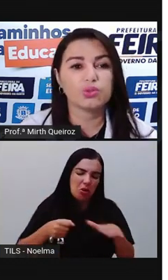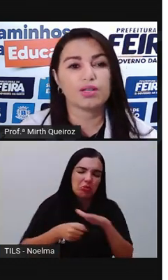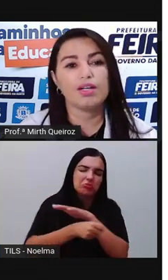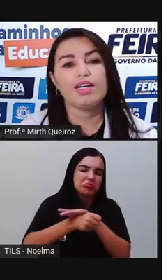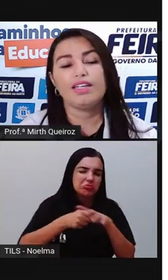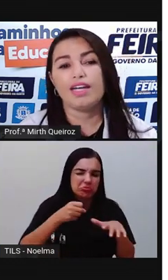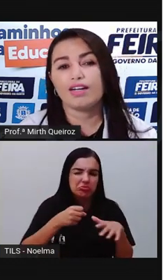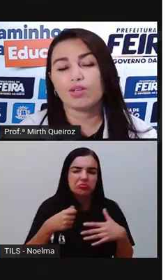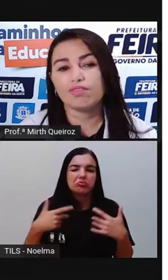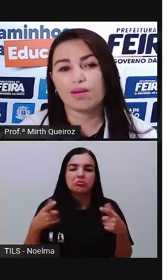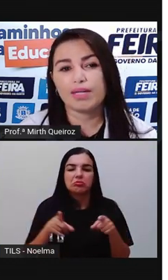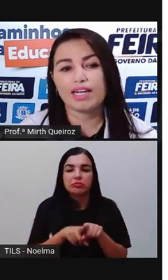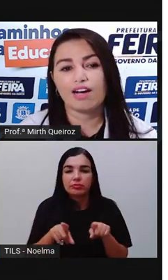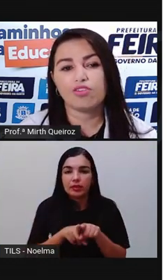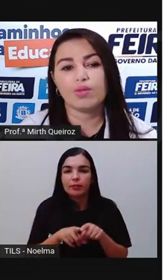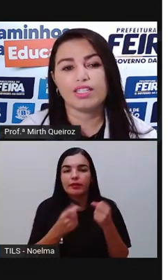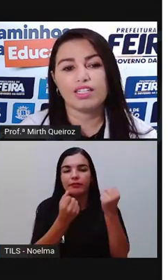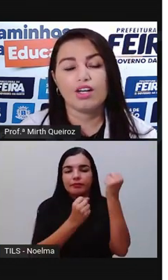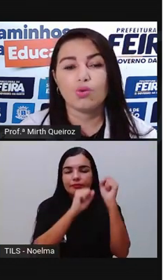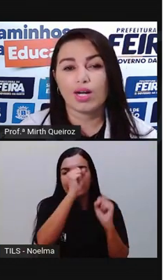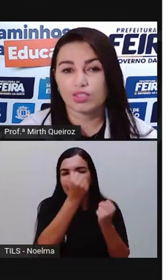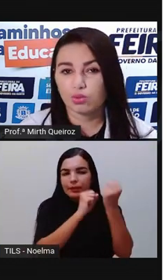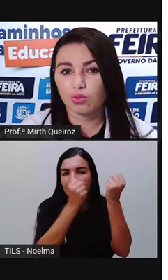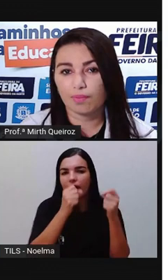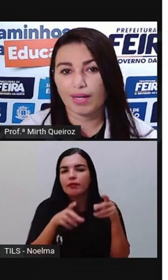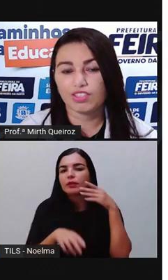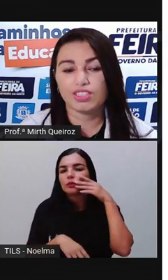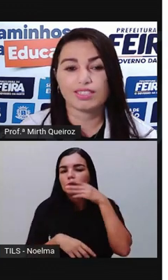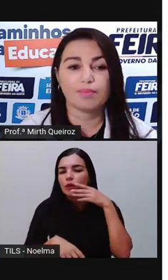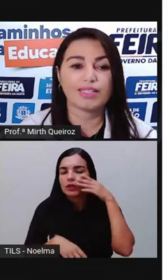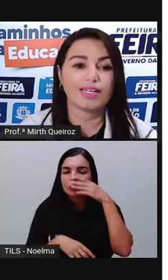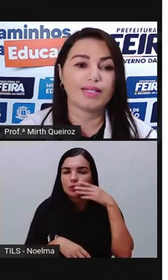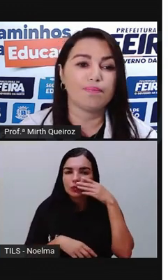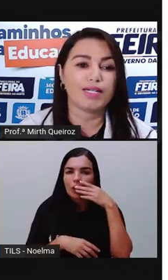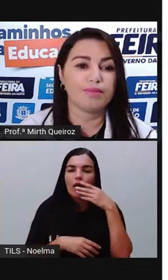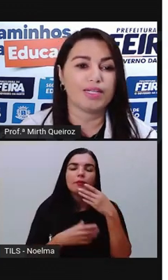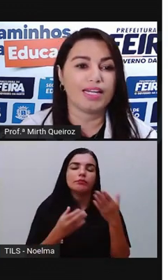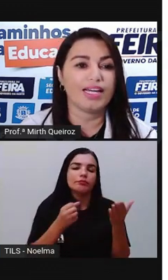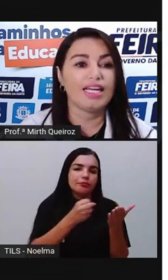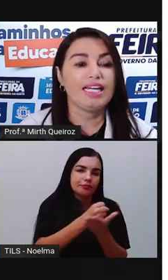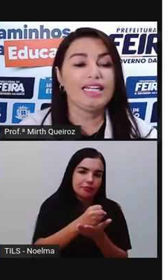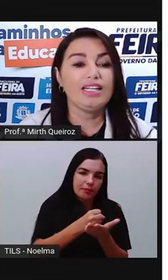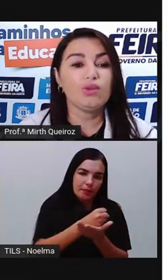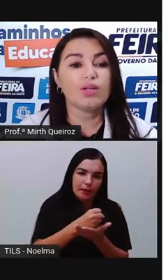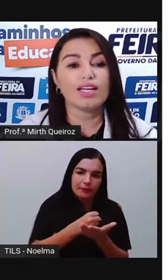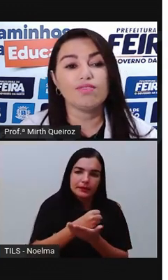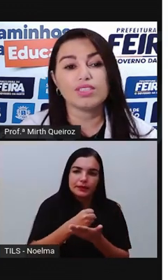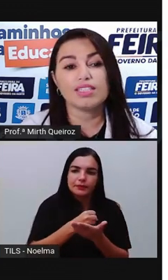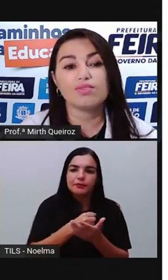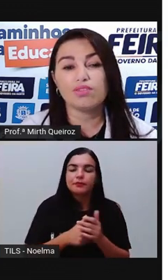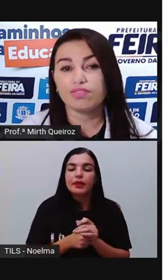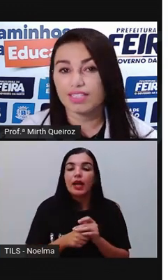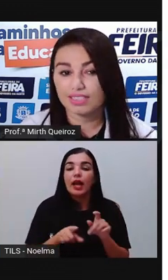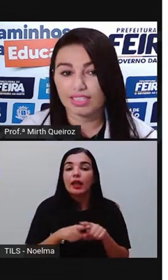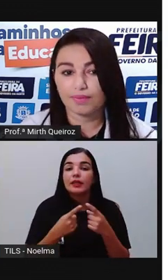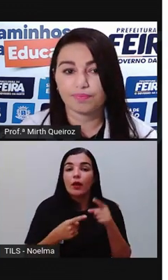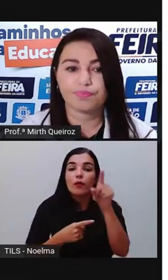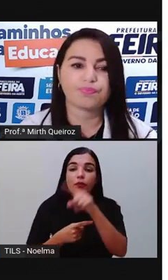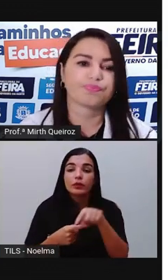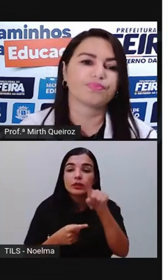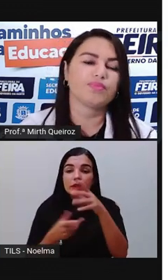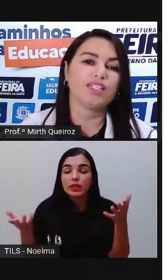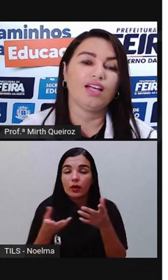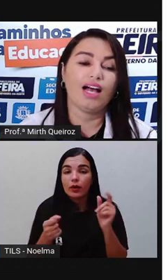açúcar e eram quem fabricavam o açúcar a partir dessa matéria-prima. E o que vocês vão fazer?